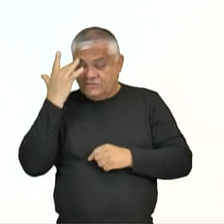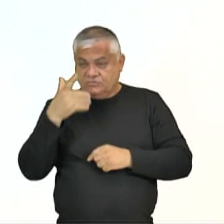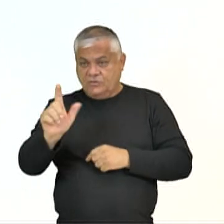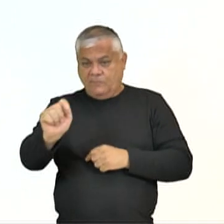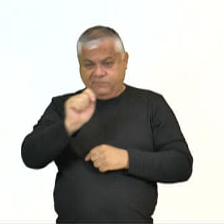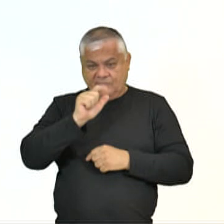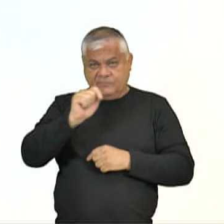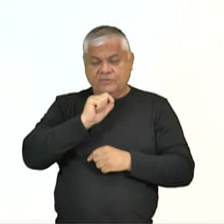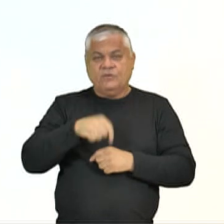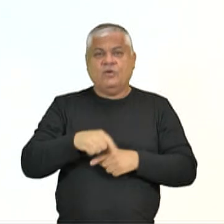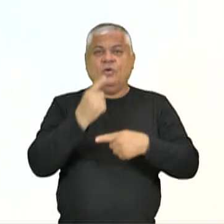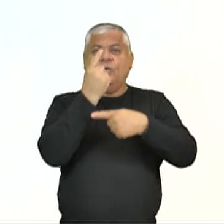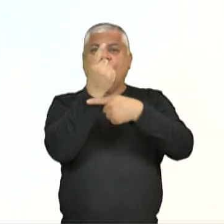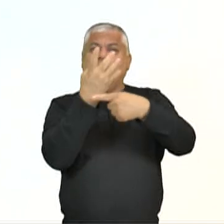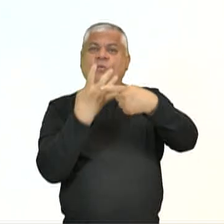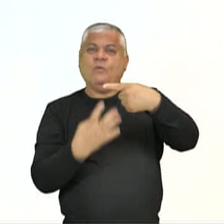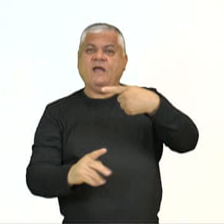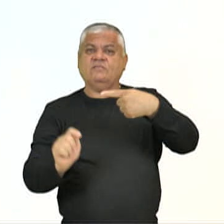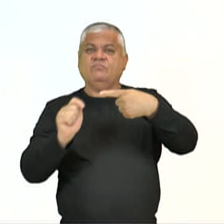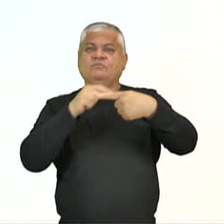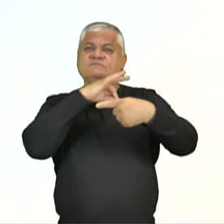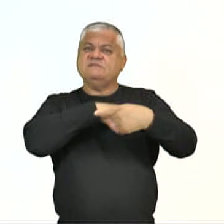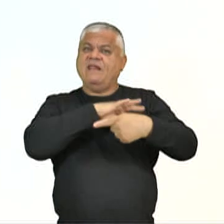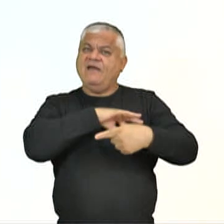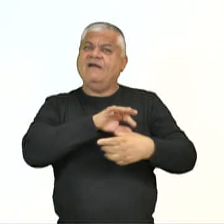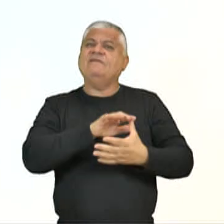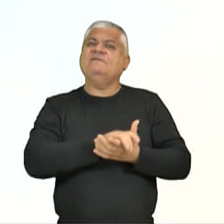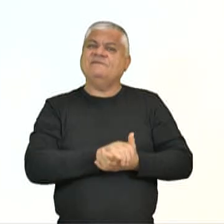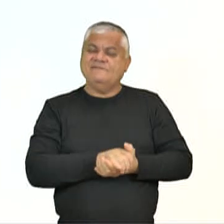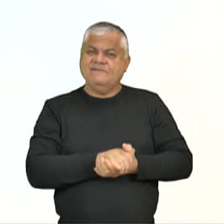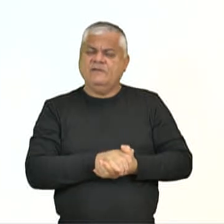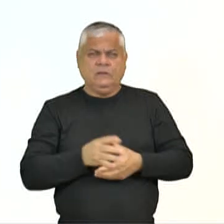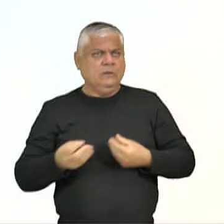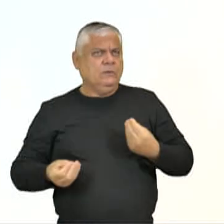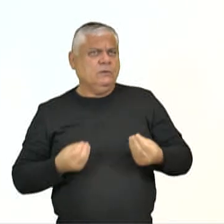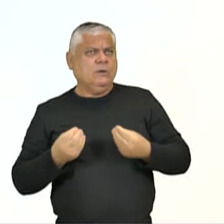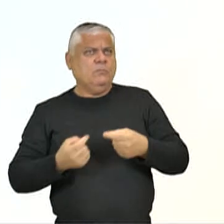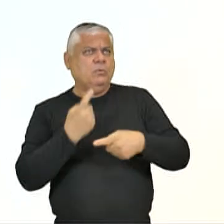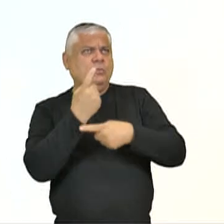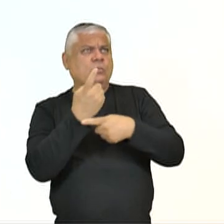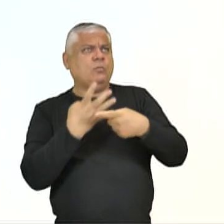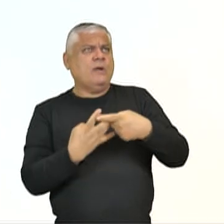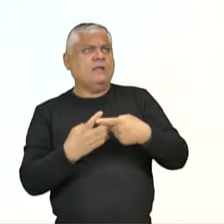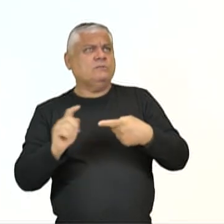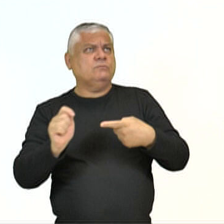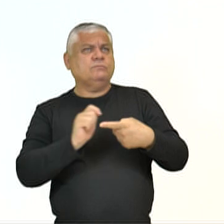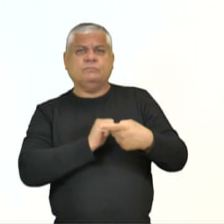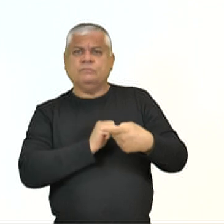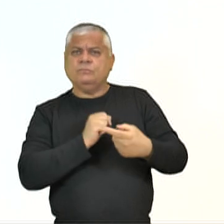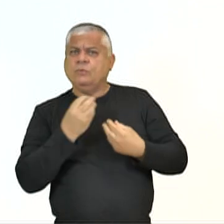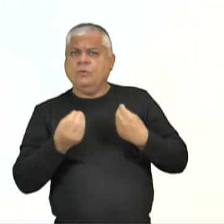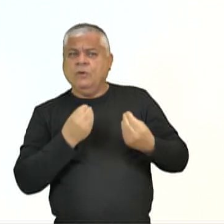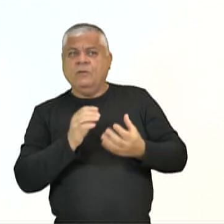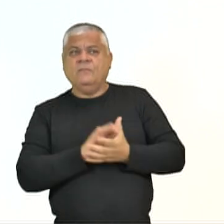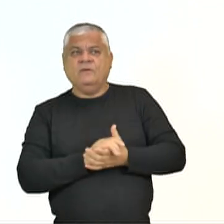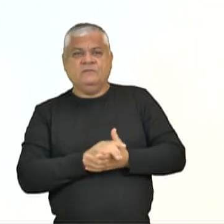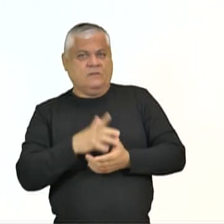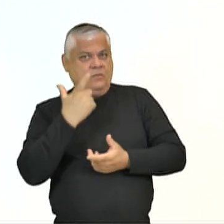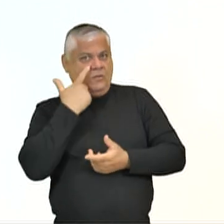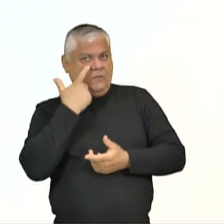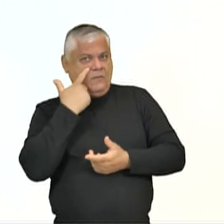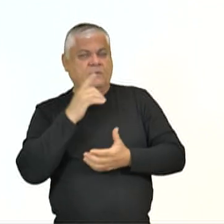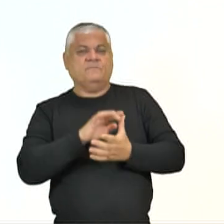receber um quarto a mais do que ele já recebe, tá bom? Ah, mas como assim um quarto? O que é esse um quarto? Olha só,